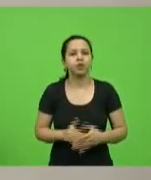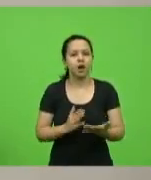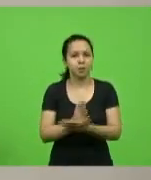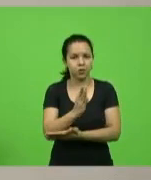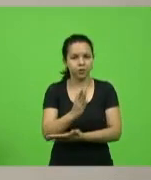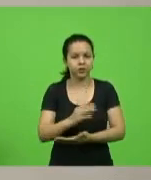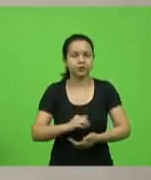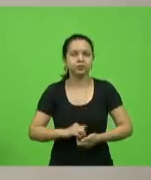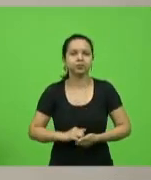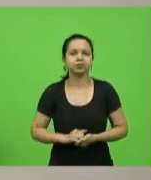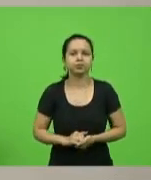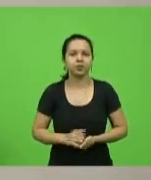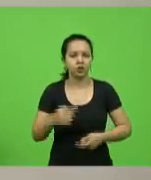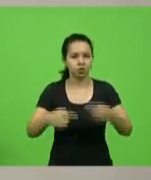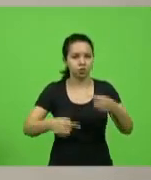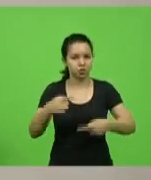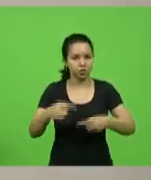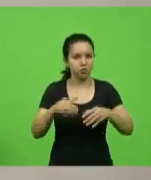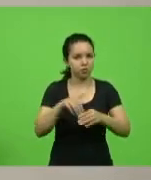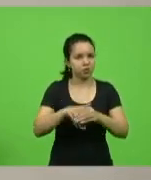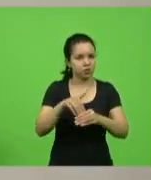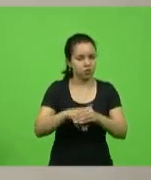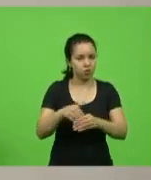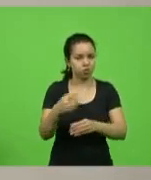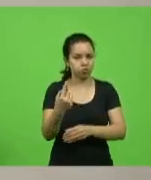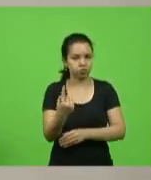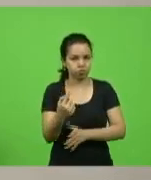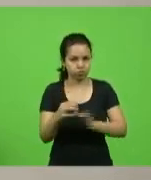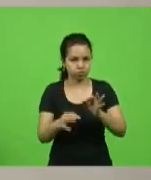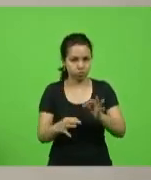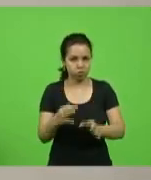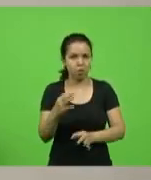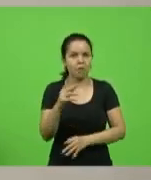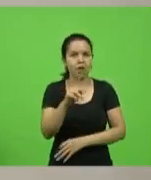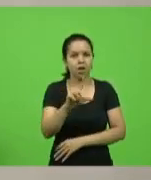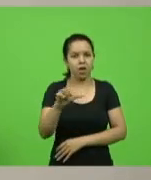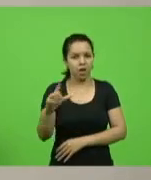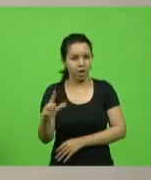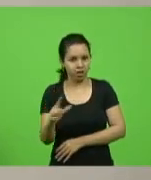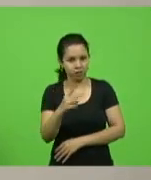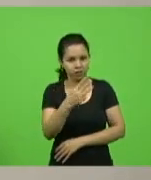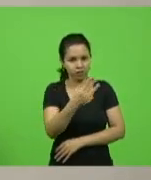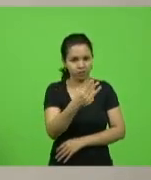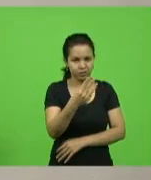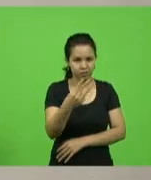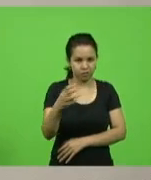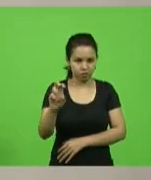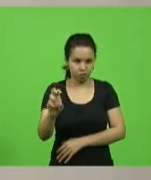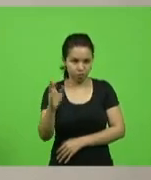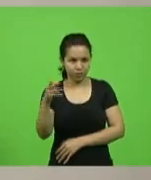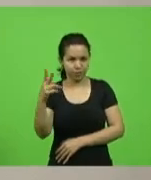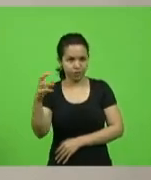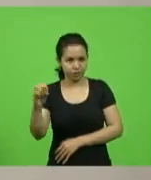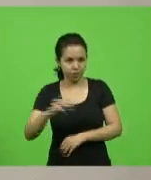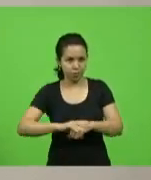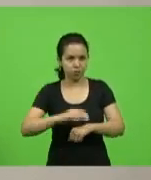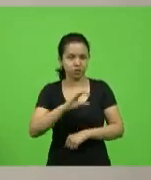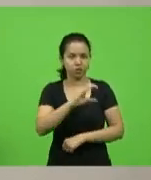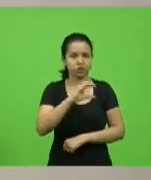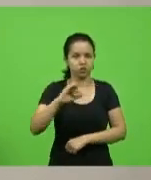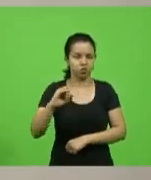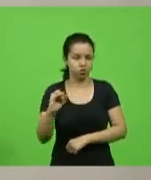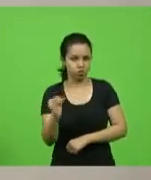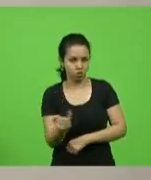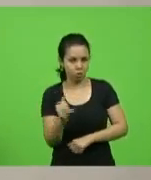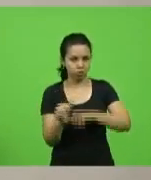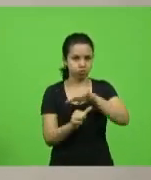a matéria. Discussão e votação em turno único. PL 335 de 2020, tem origem na CCJ, altera o